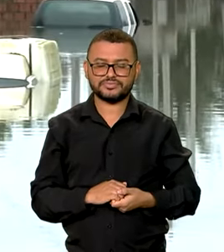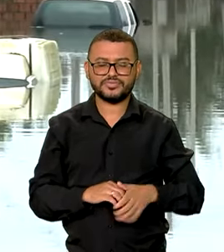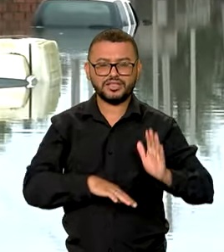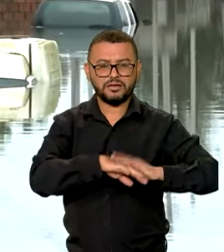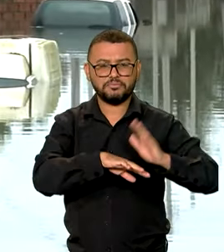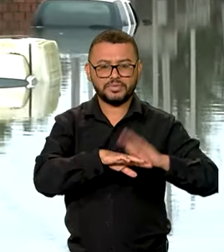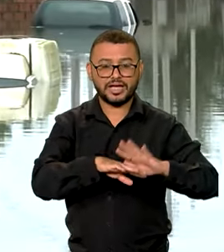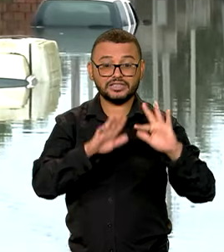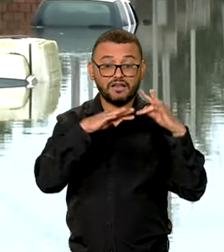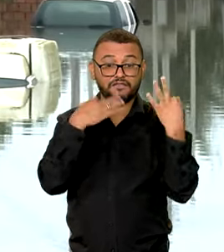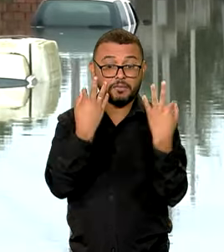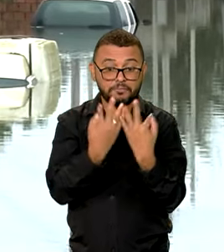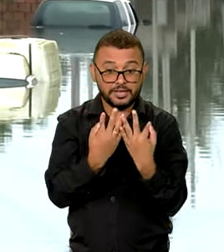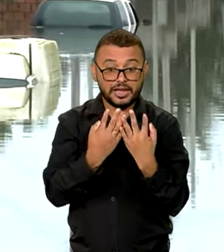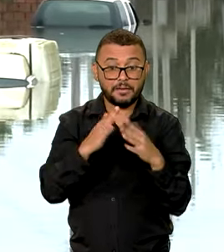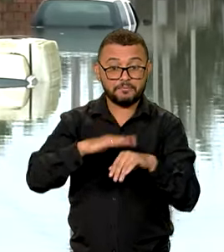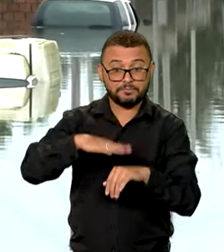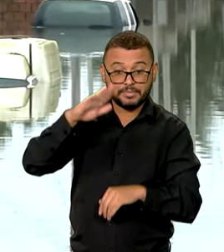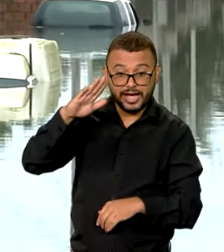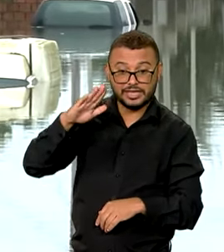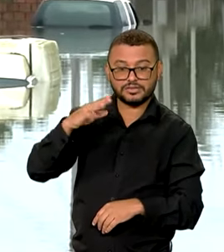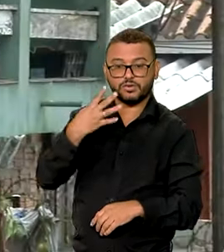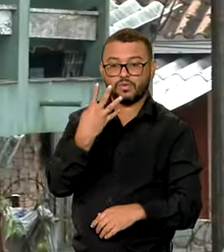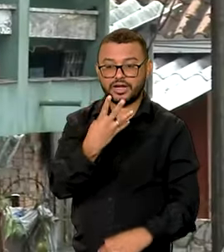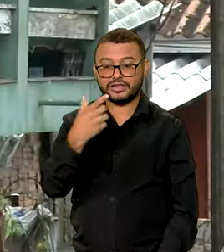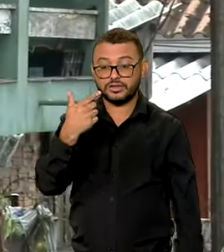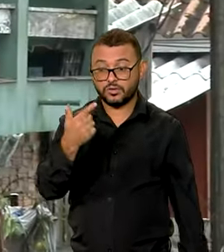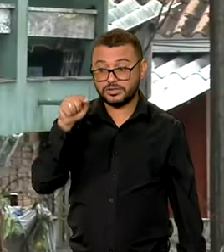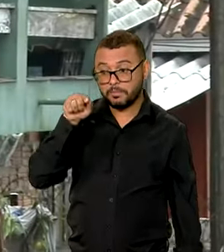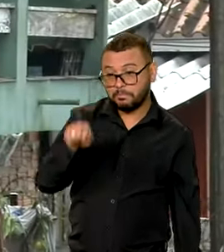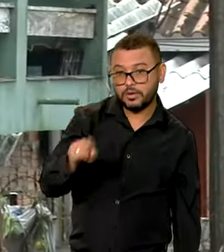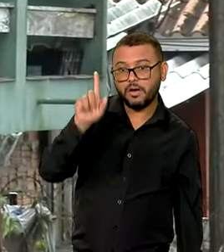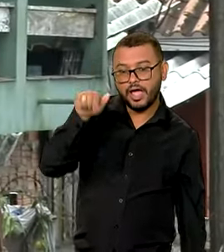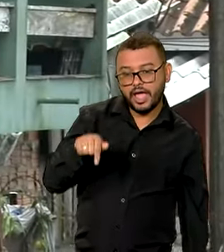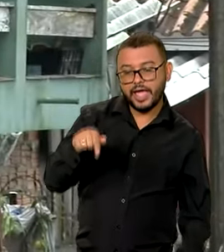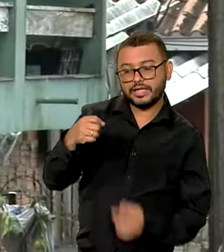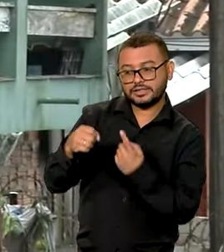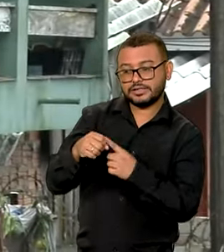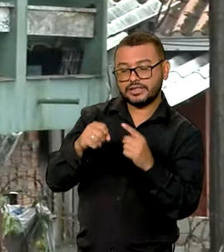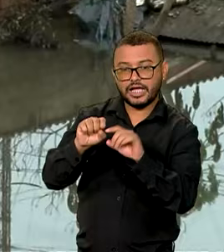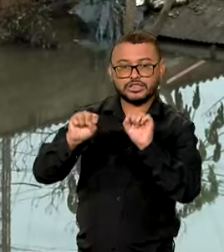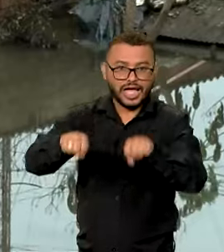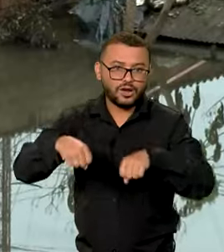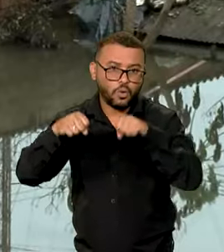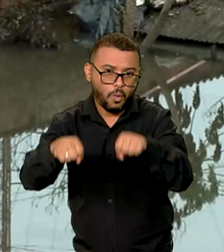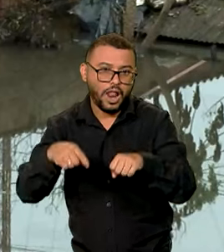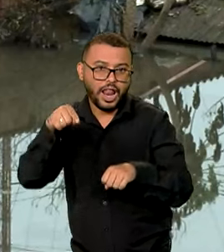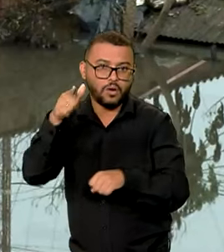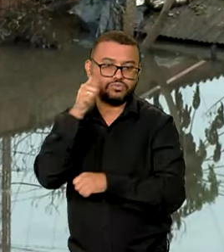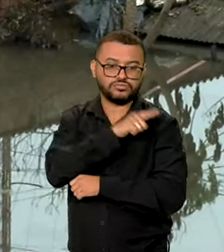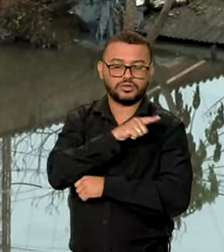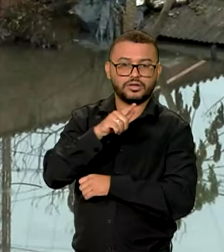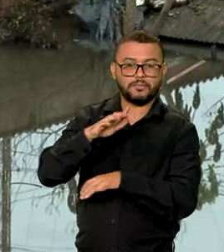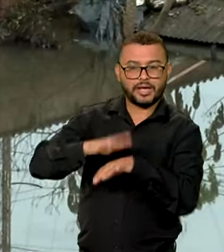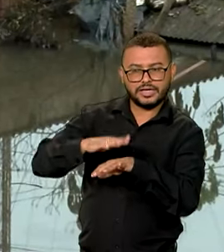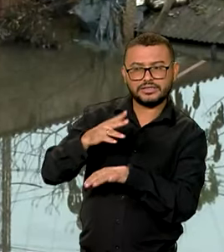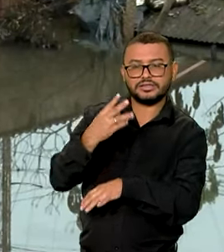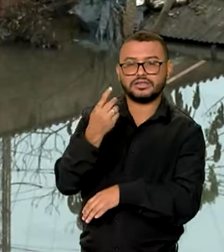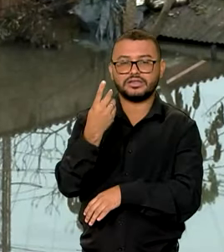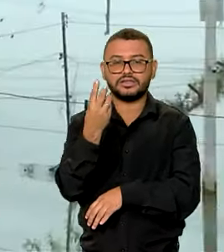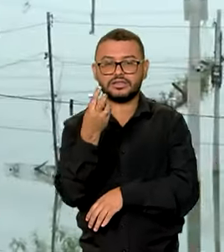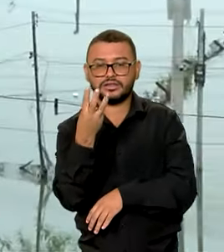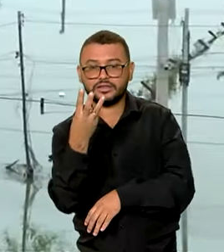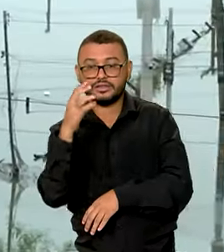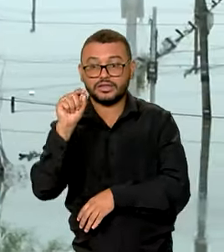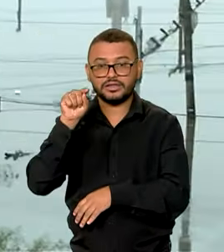famílias habilitadas, a maior parte, cerca de 42 mil, são do município de Canoas. Aproximadamente 30 mil